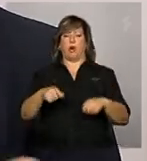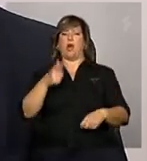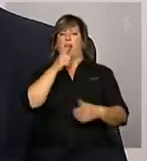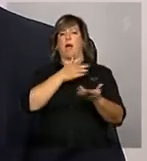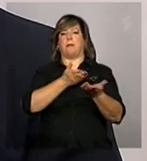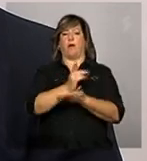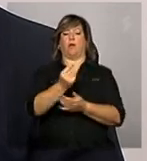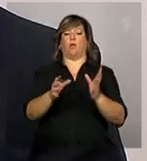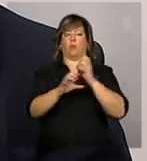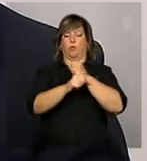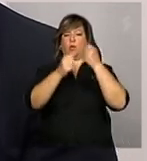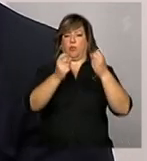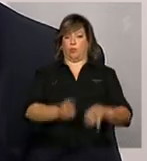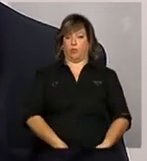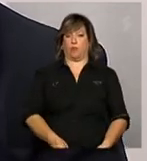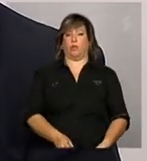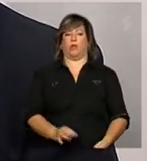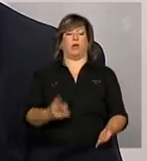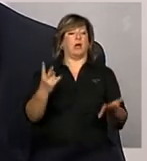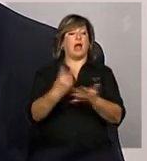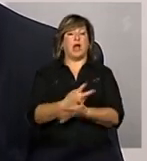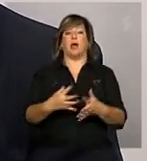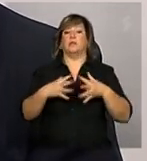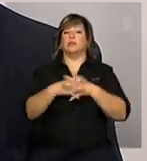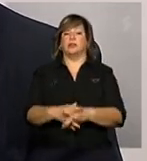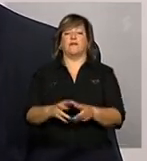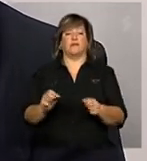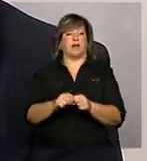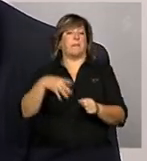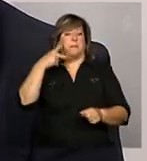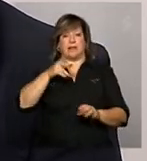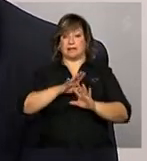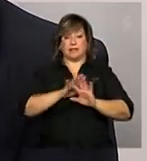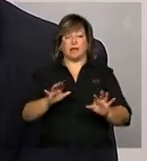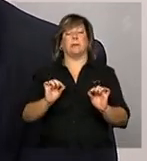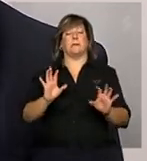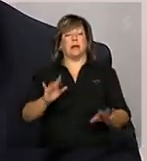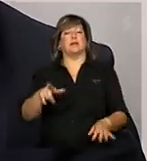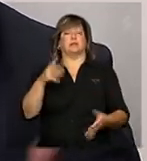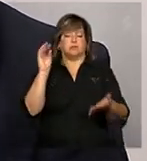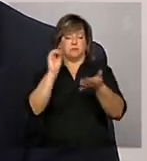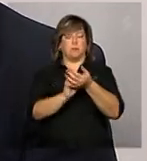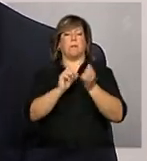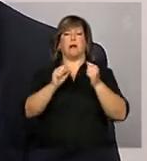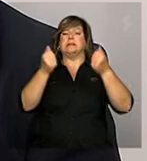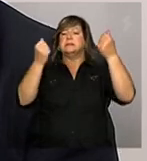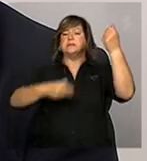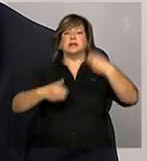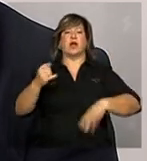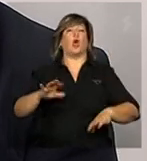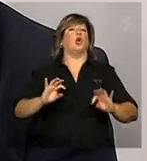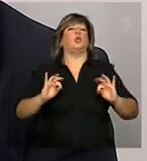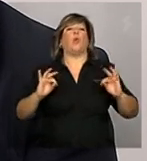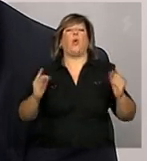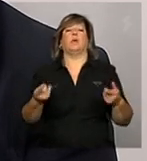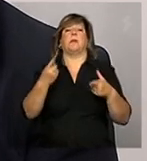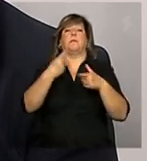a prestação de contas, seja que ocorra erros formais que não prejudicou a execução da política como um todo. Nesse campo, ele pode listar todos os problemas